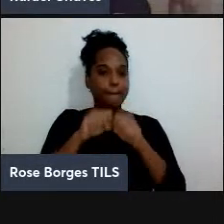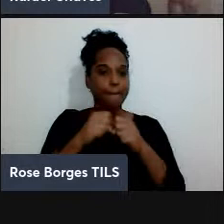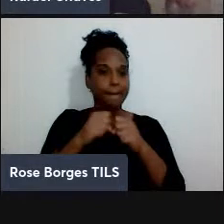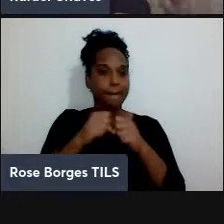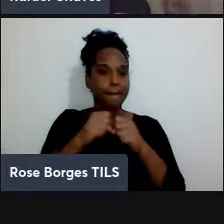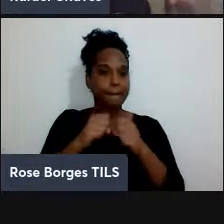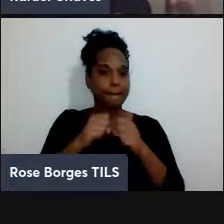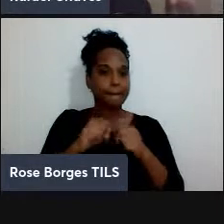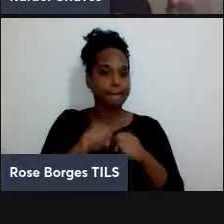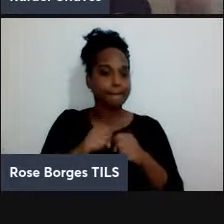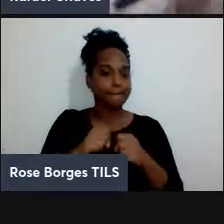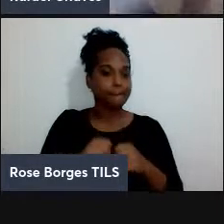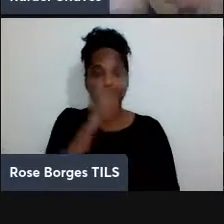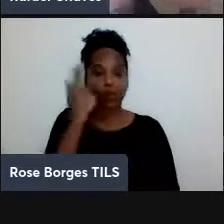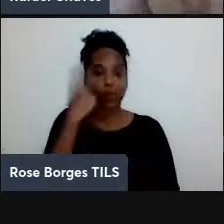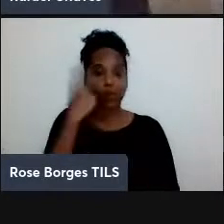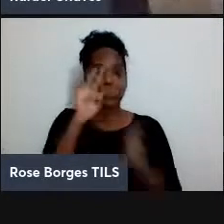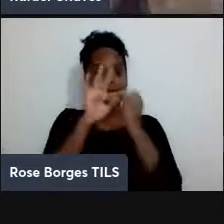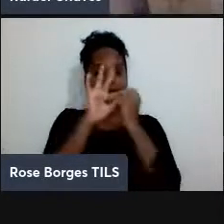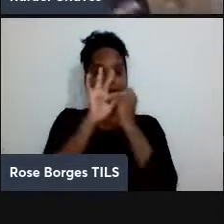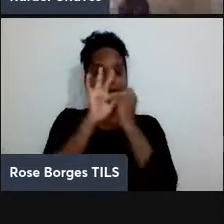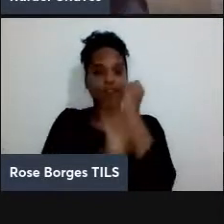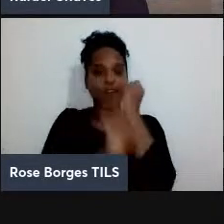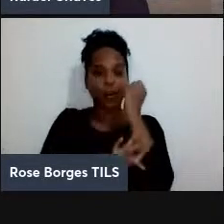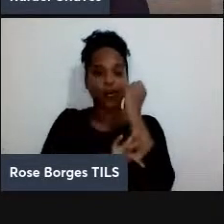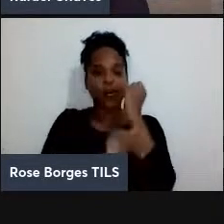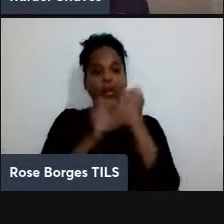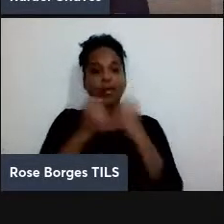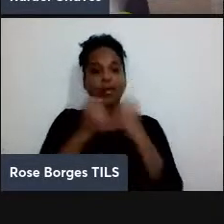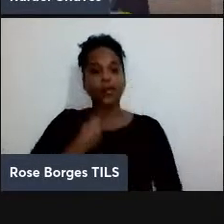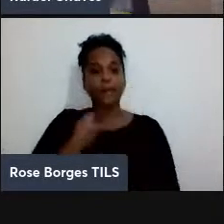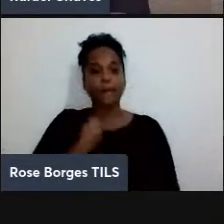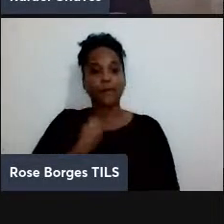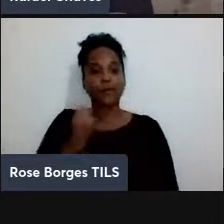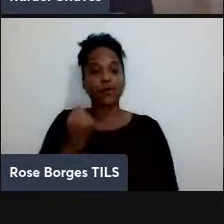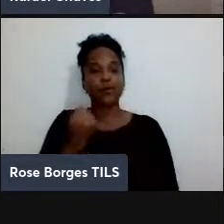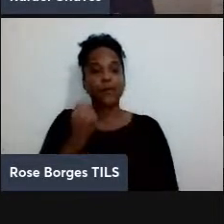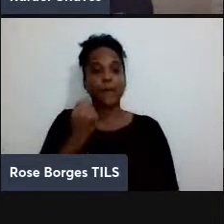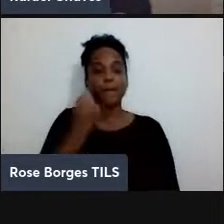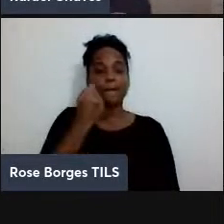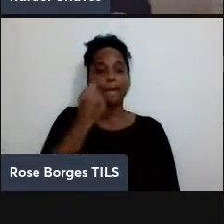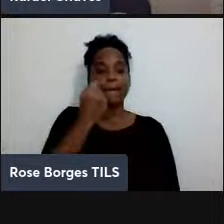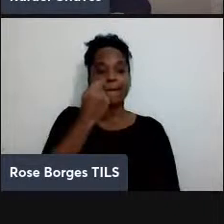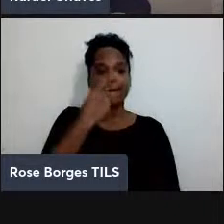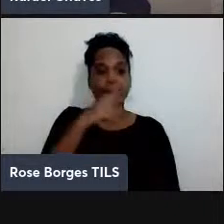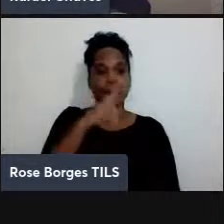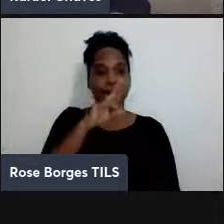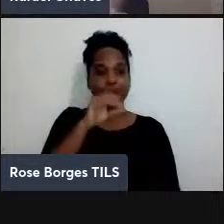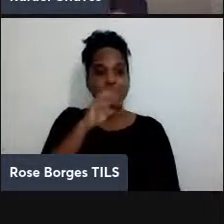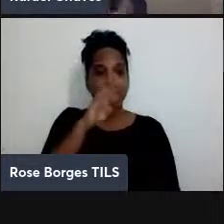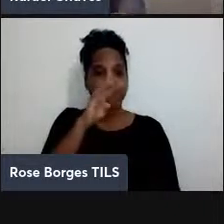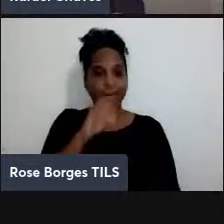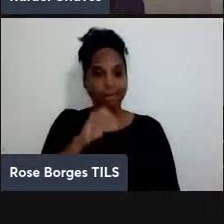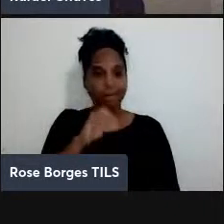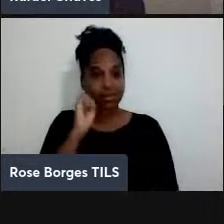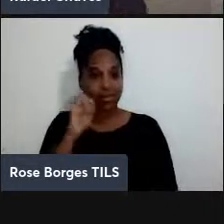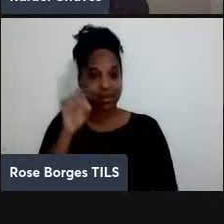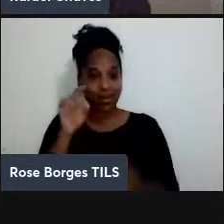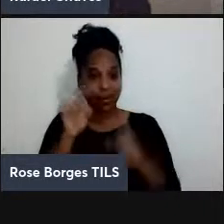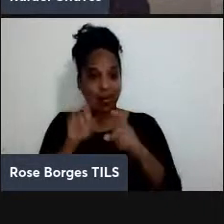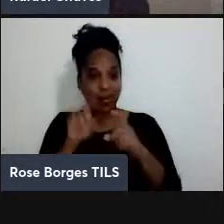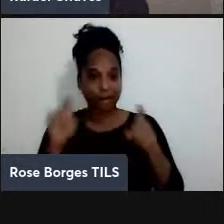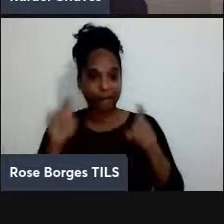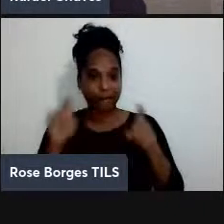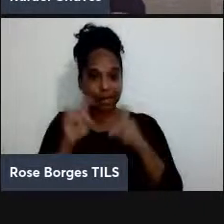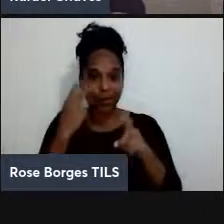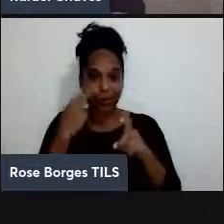fatorar números primos de se fatorar um número em seus fatores primos mas é difícil para um computador clássico se alguém tivesse acesso a um